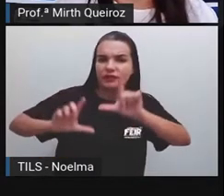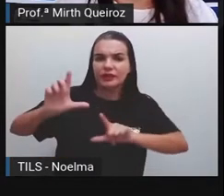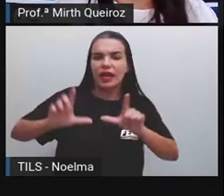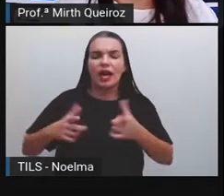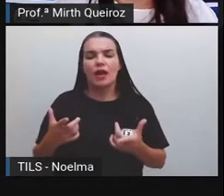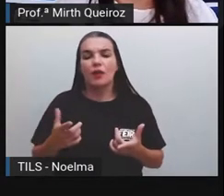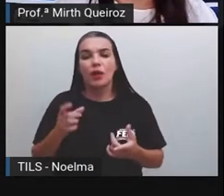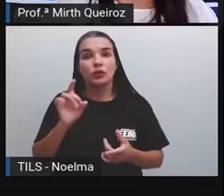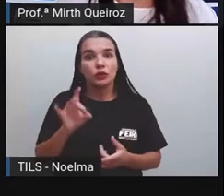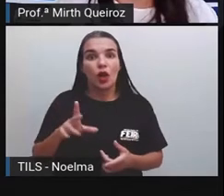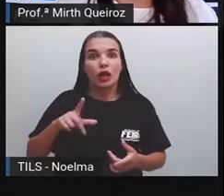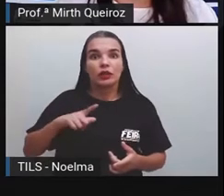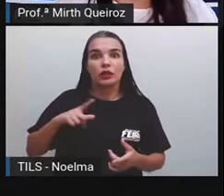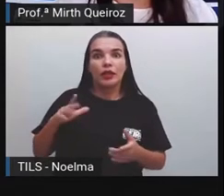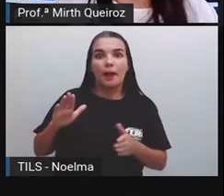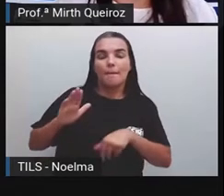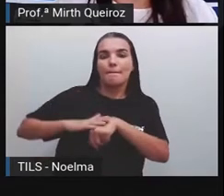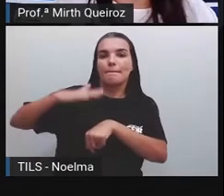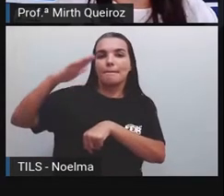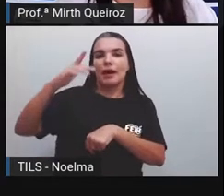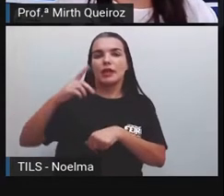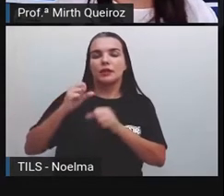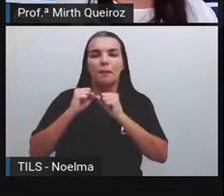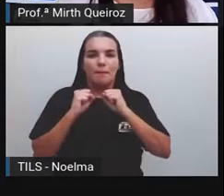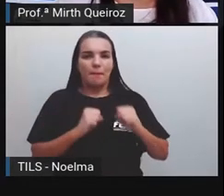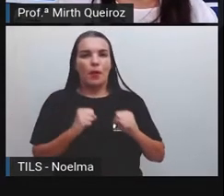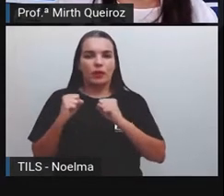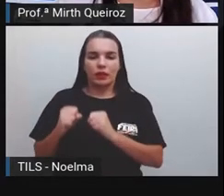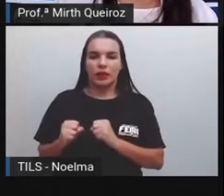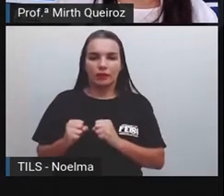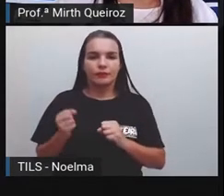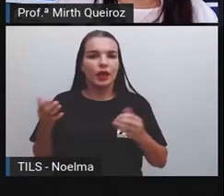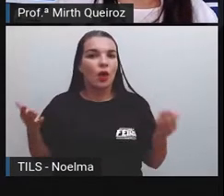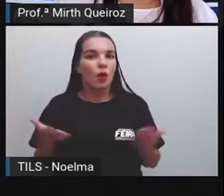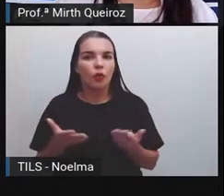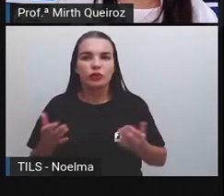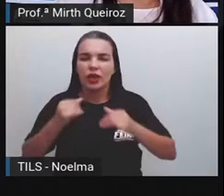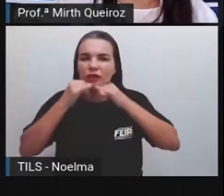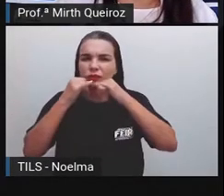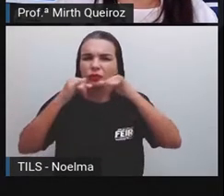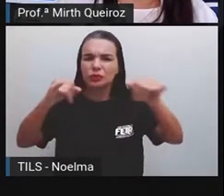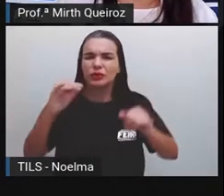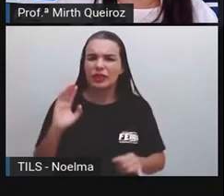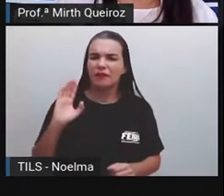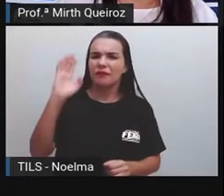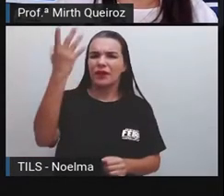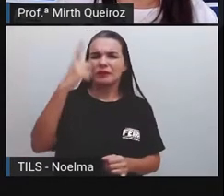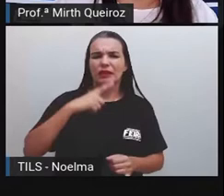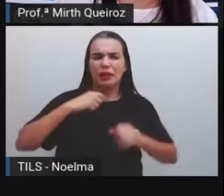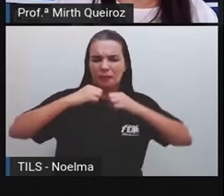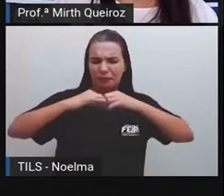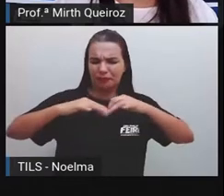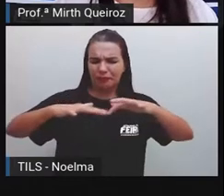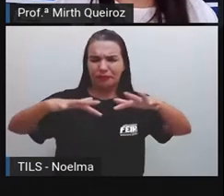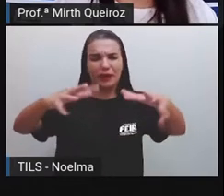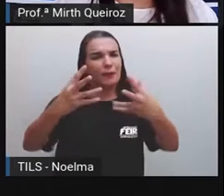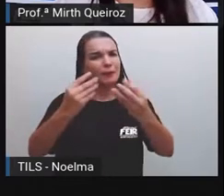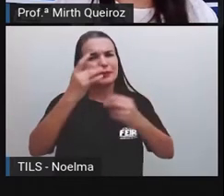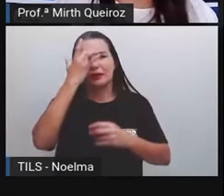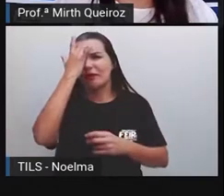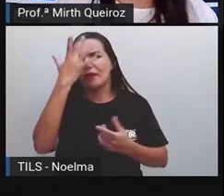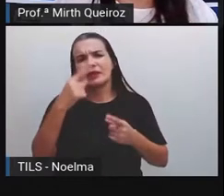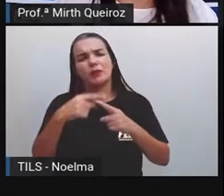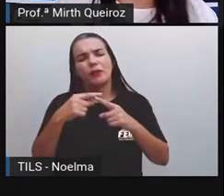gozavam de maior credibilidade E hoje, essas notícias Elas são repassadas aí através das